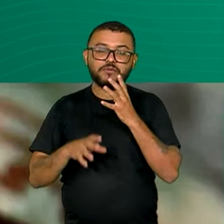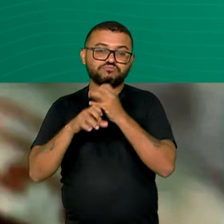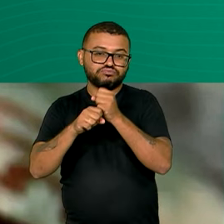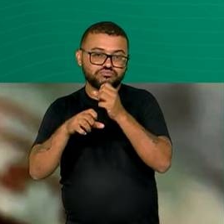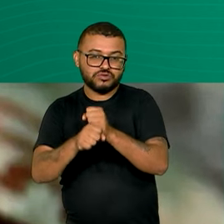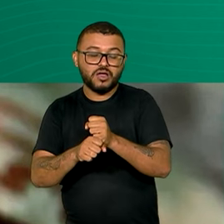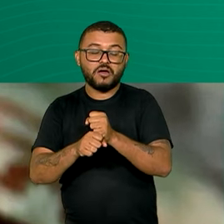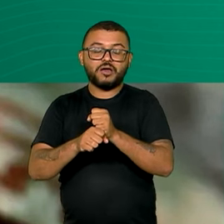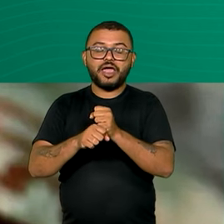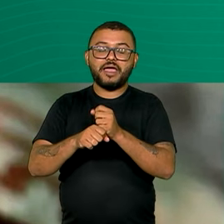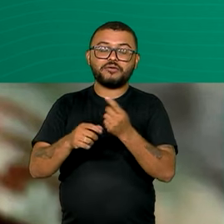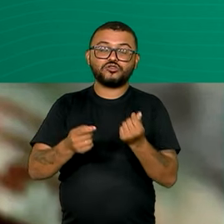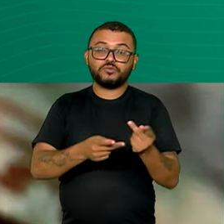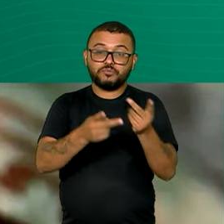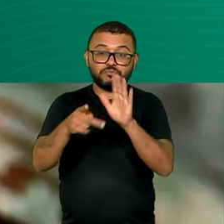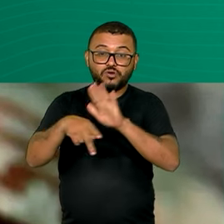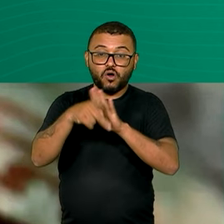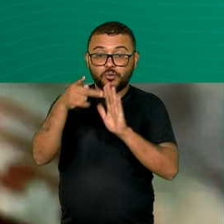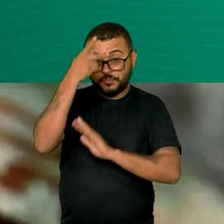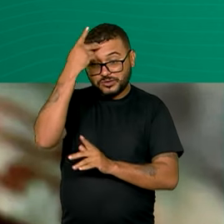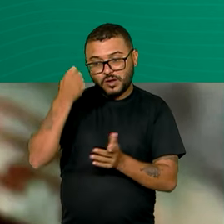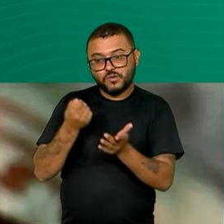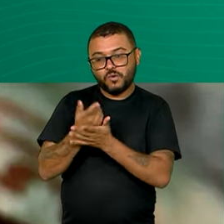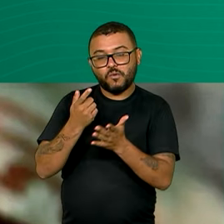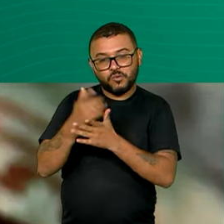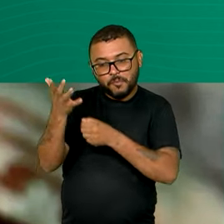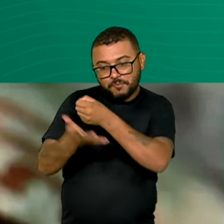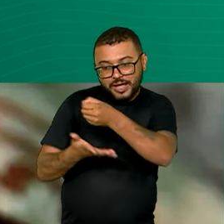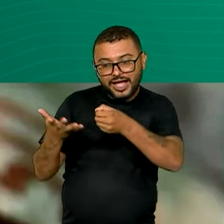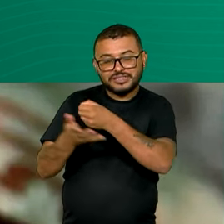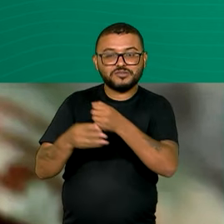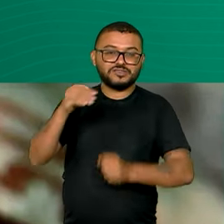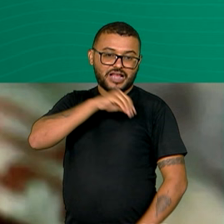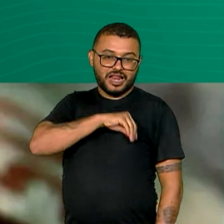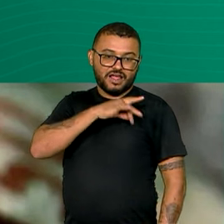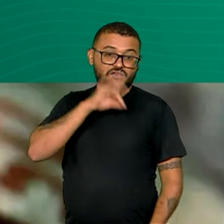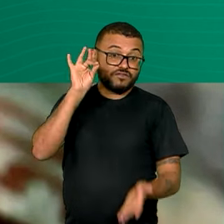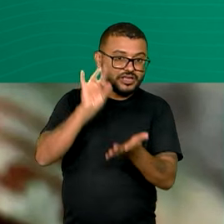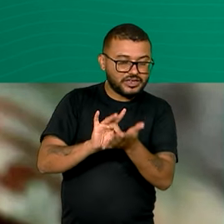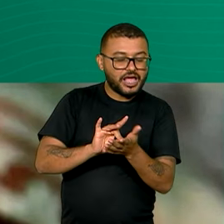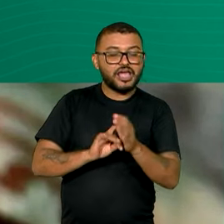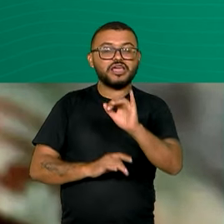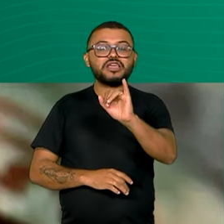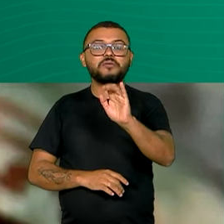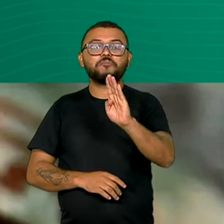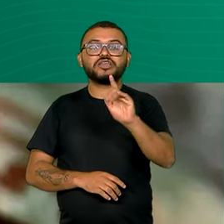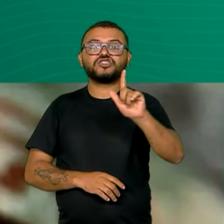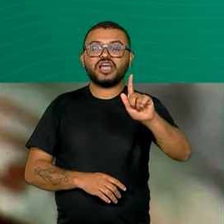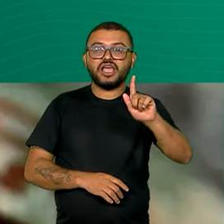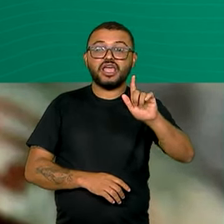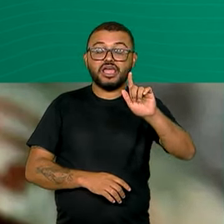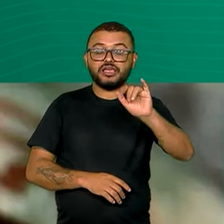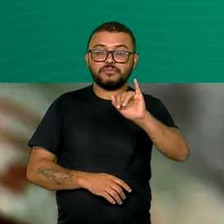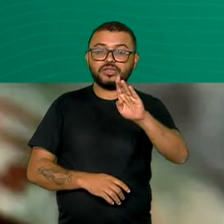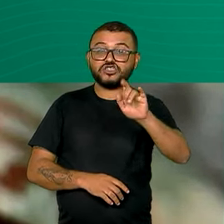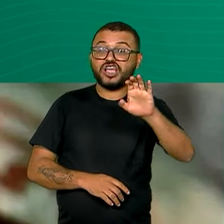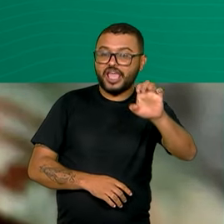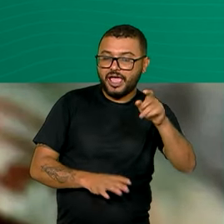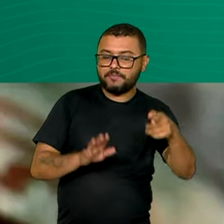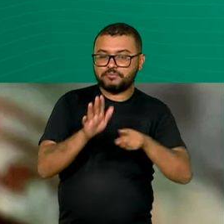índice nacional de preços ao consumidor, é a base para o valor final, que segundo o IBGE, alcançou 3